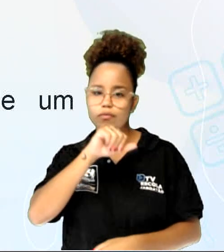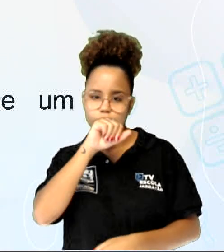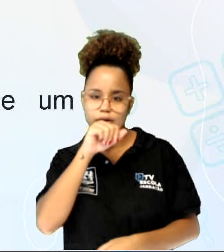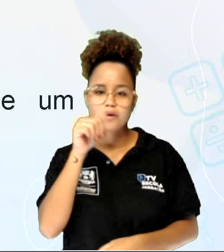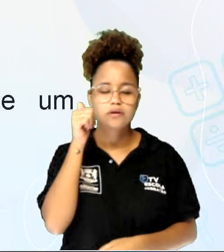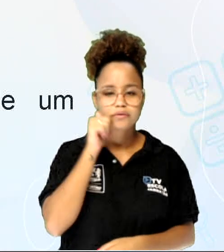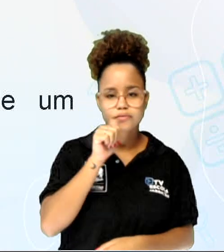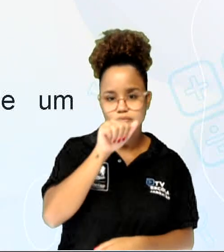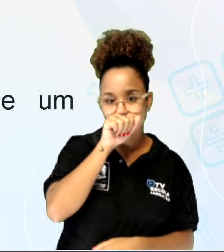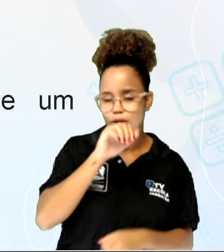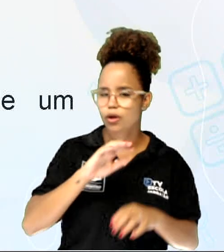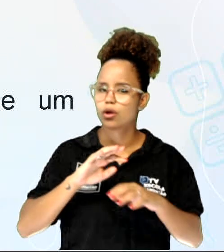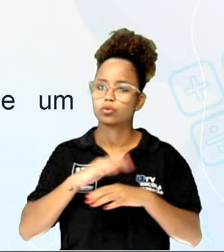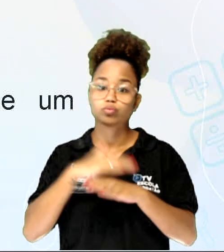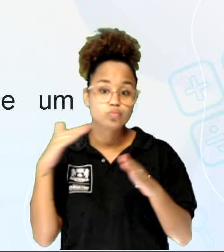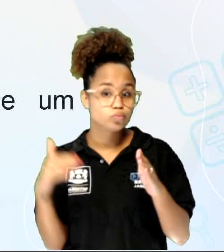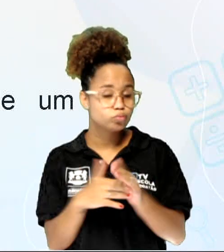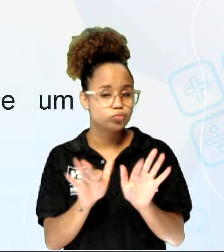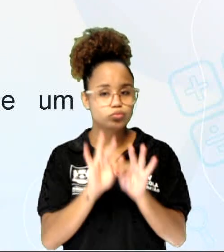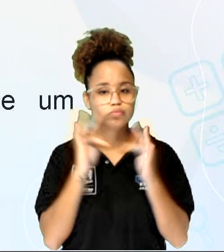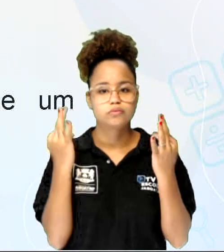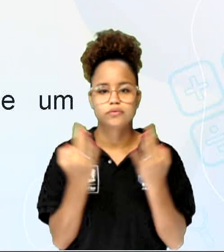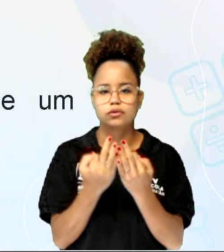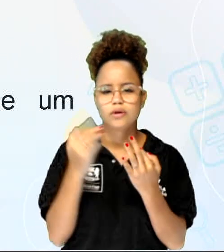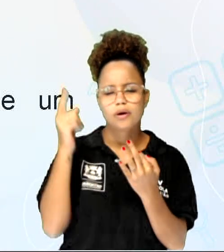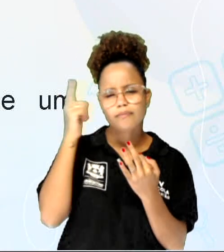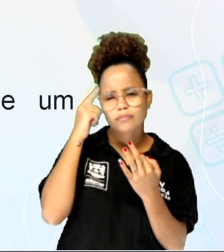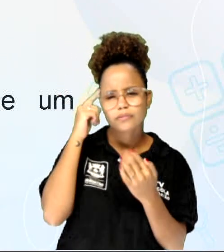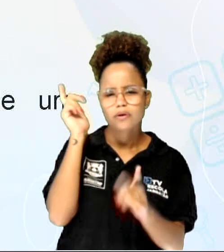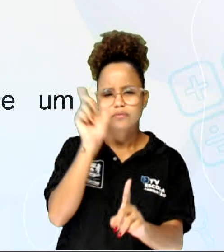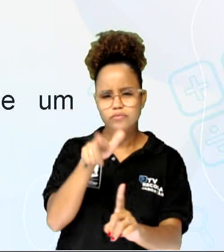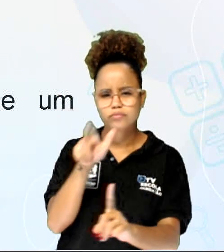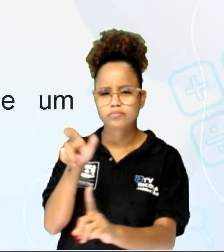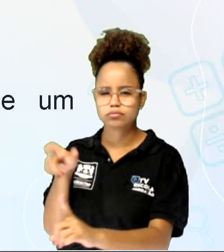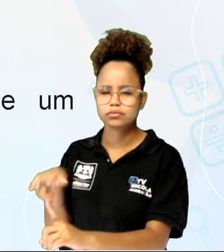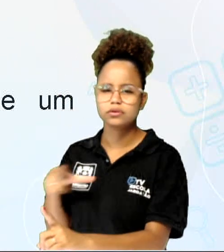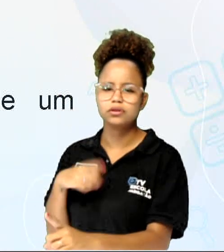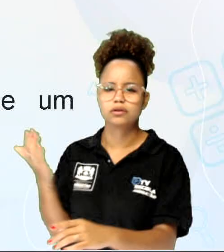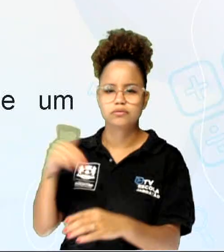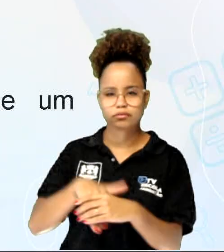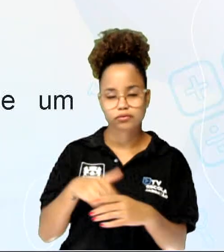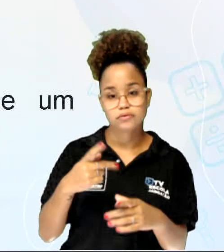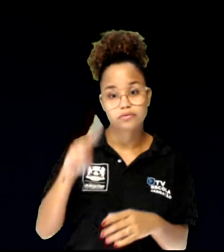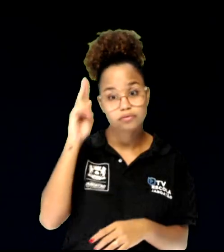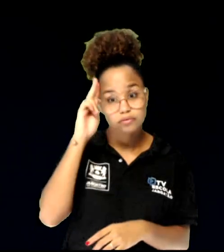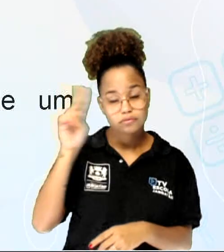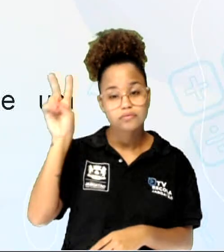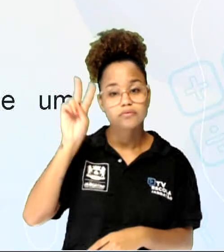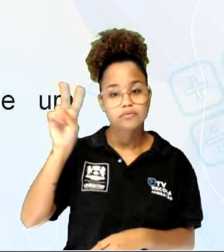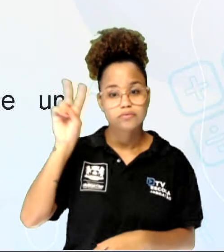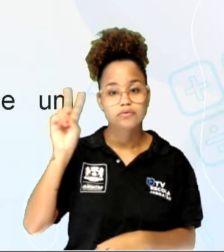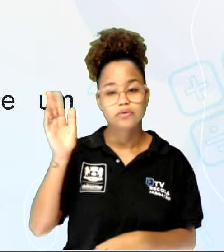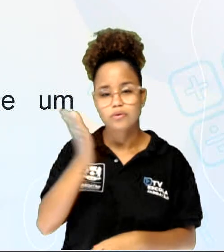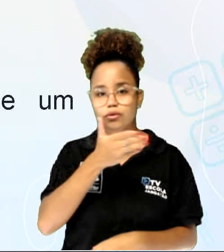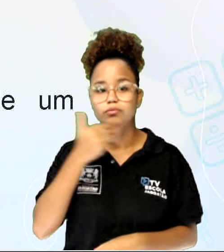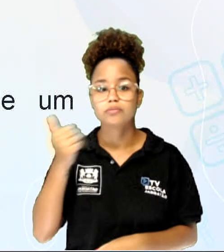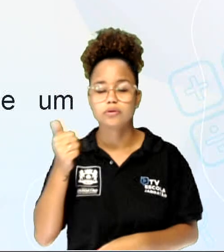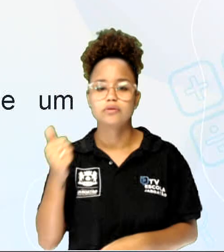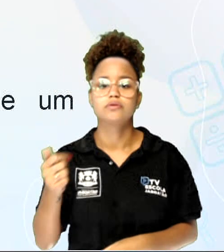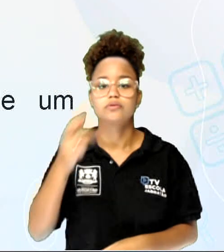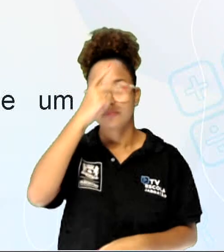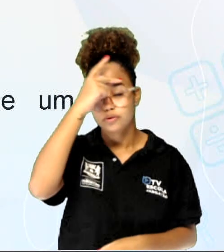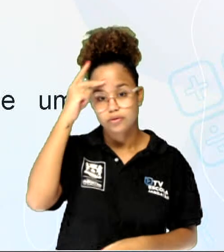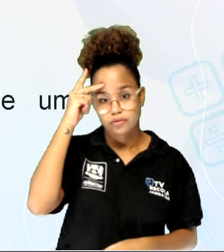família. Pense nos personagens, nas pessoas que estão envolvidas na sua história. Escolha as melhores pessoas e